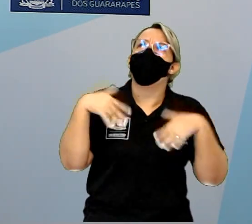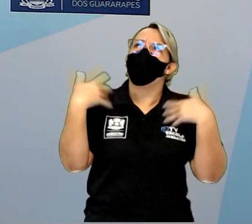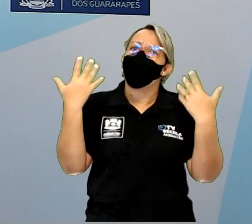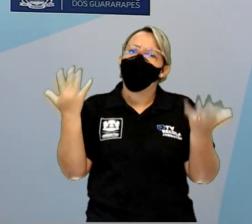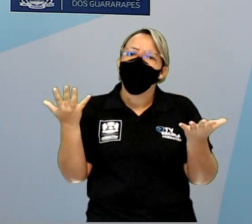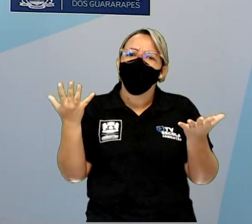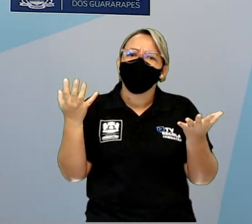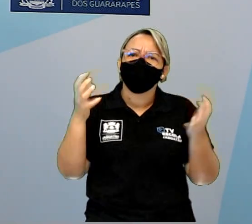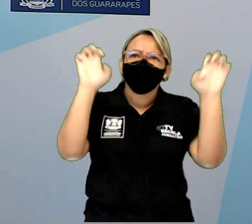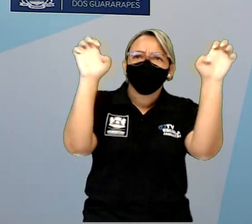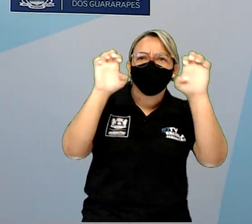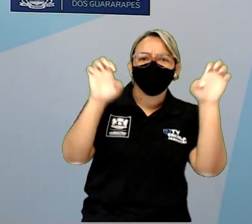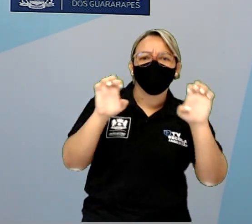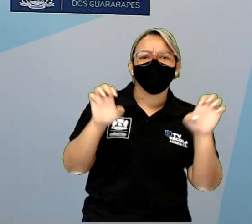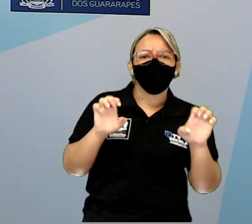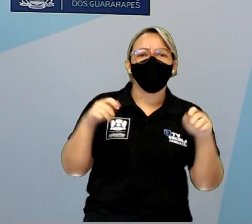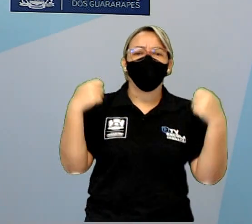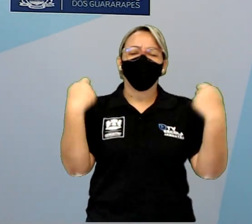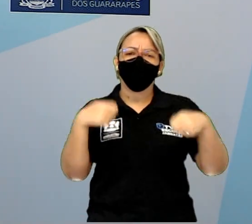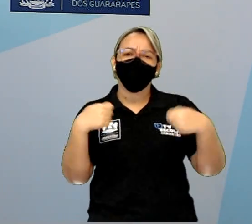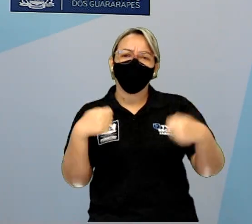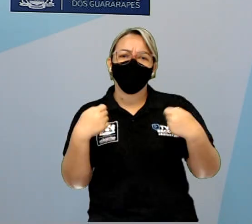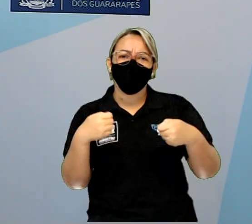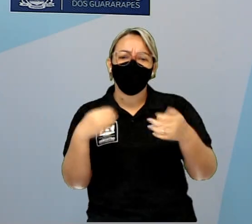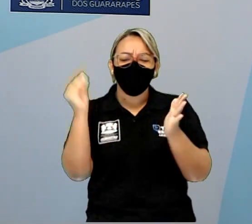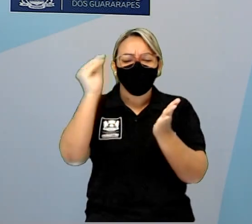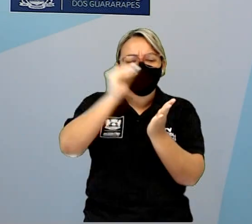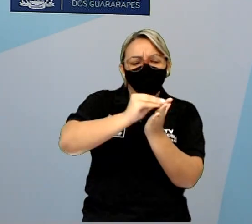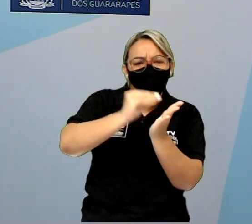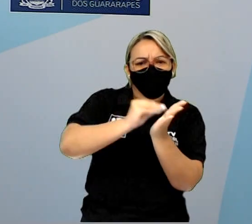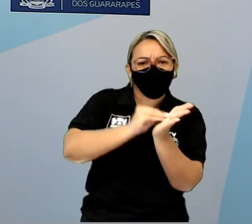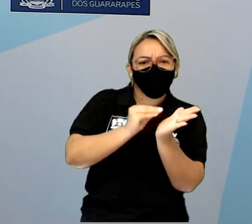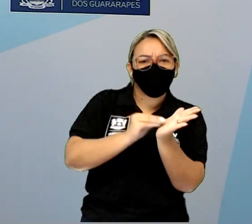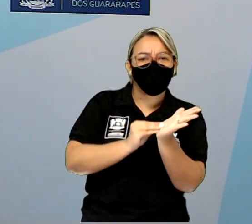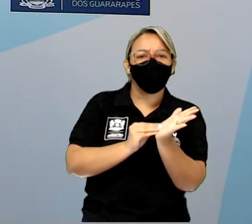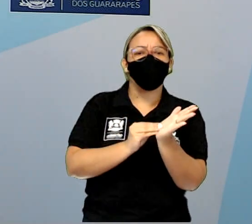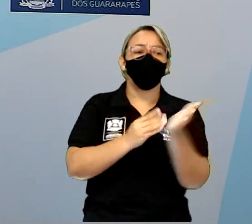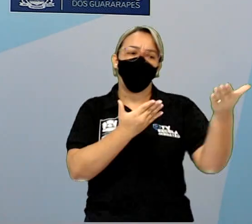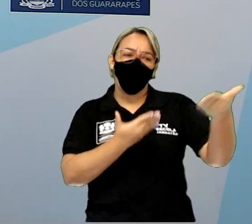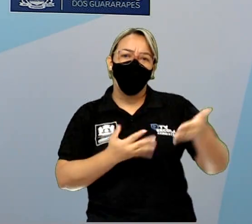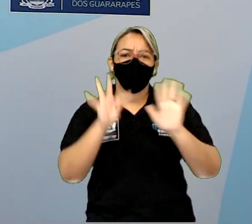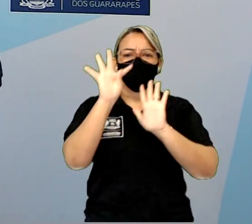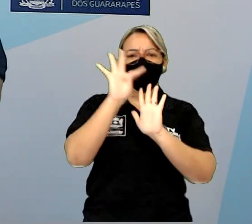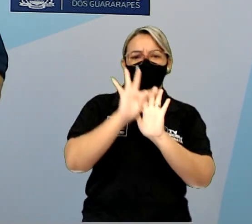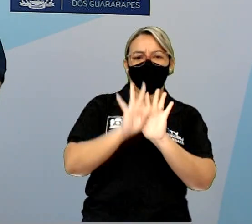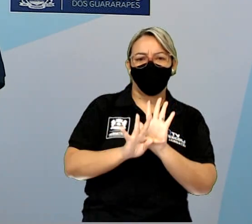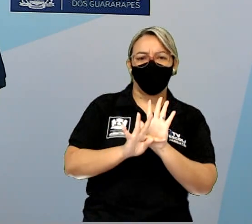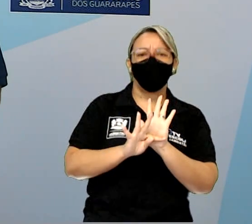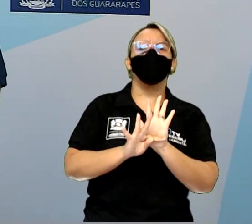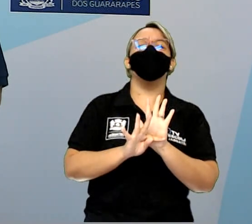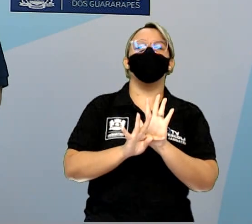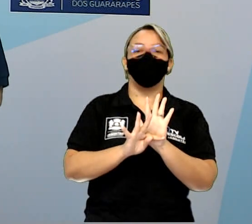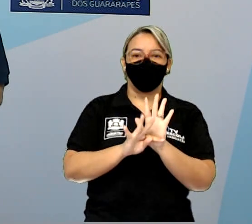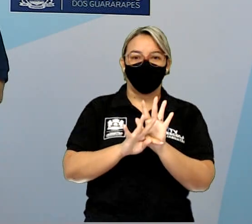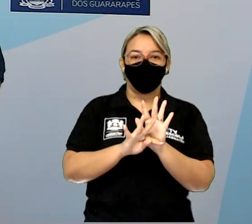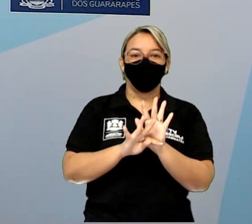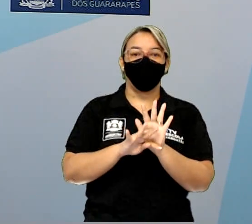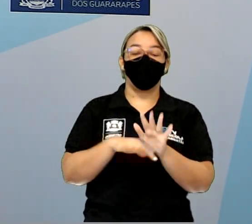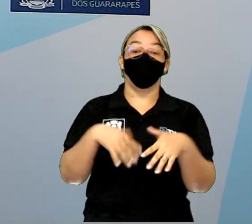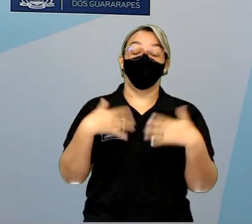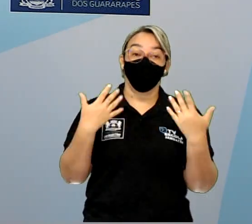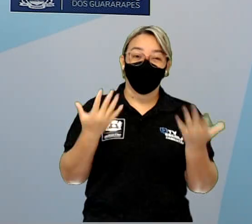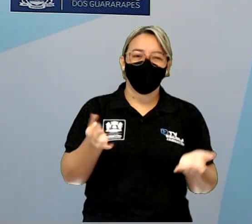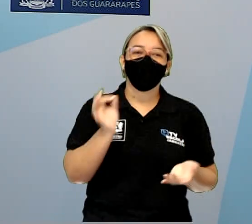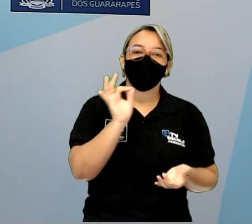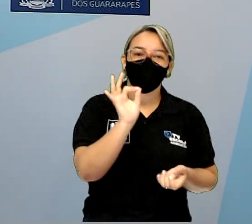elementos que precisa estar nesse gênero, nesse tipo de texto, que é convite. Com